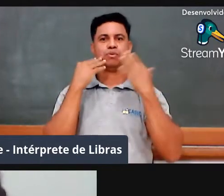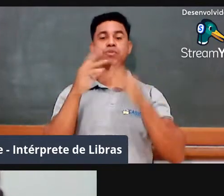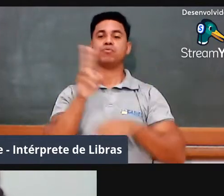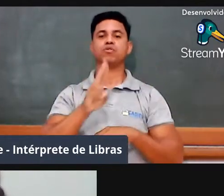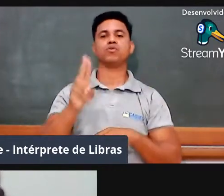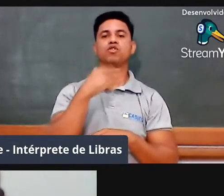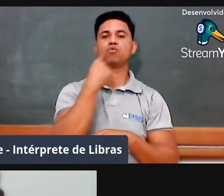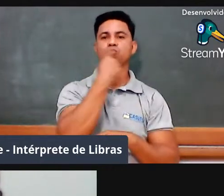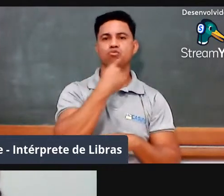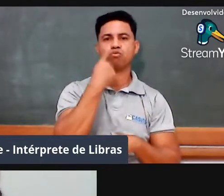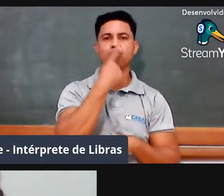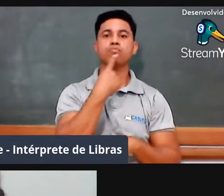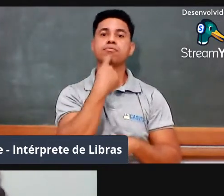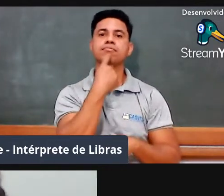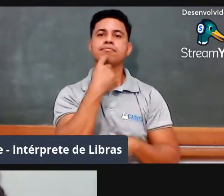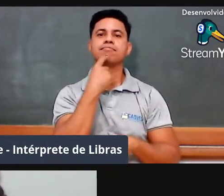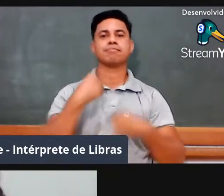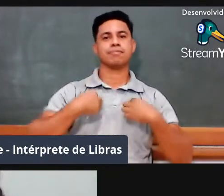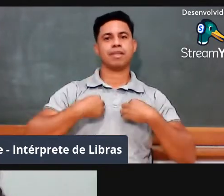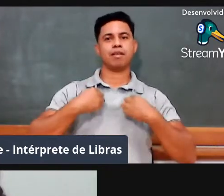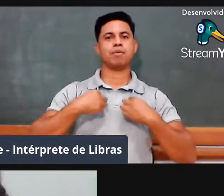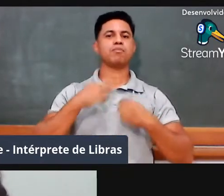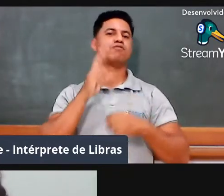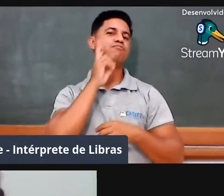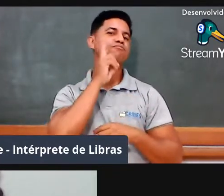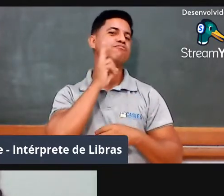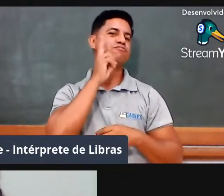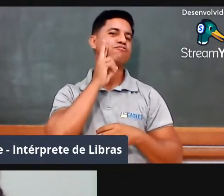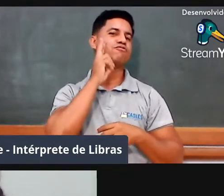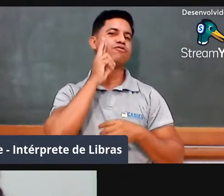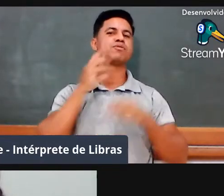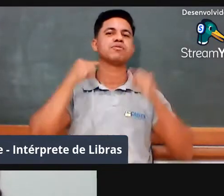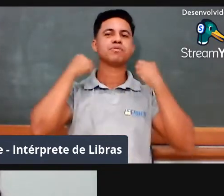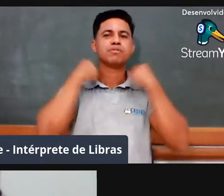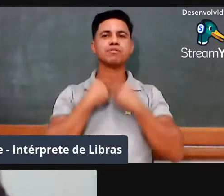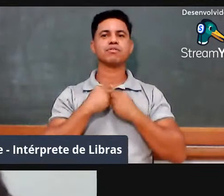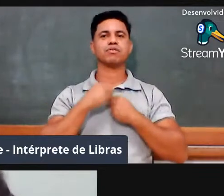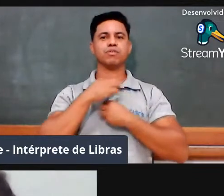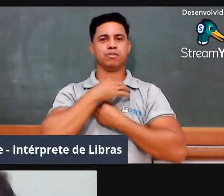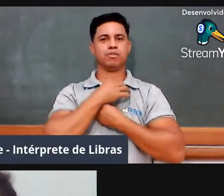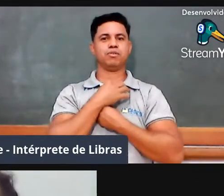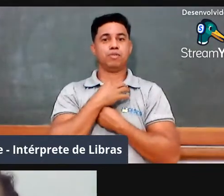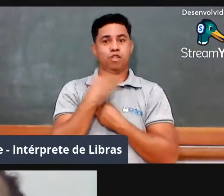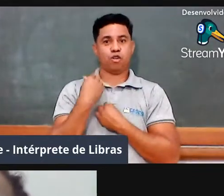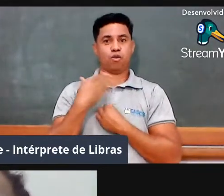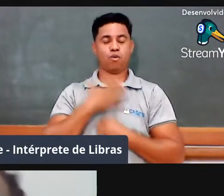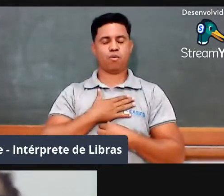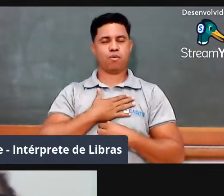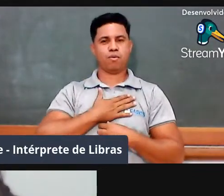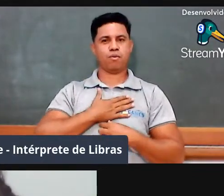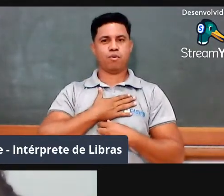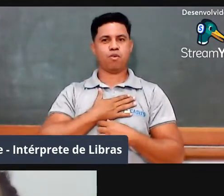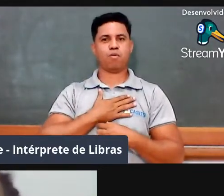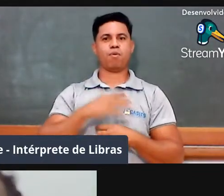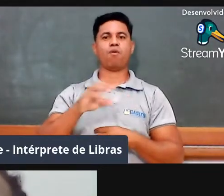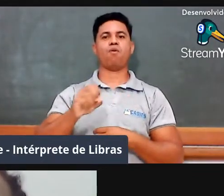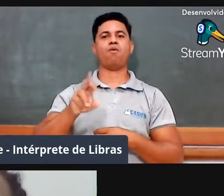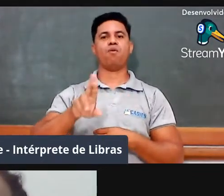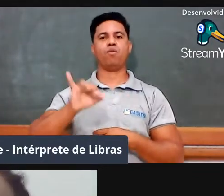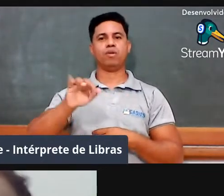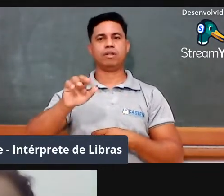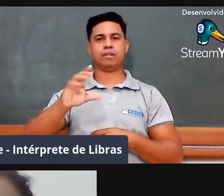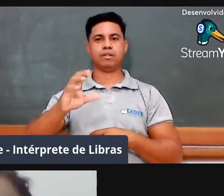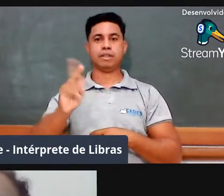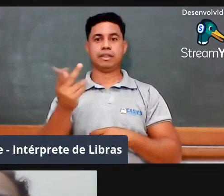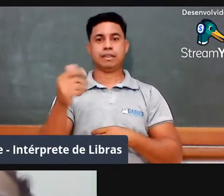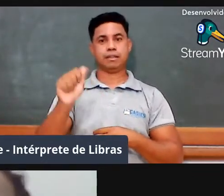blusa rosa e trago no peito um colar do meu orixá de proteção, que é Inhansã. Estou muito feliz de